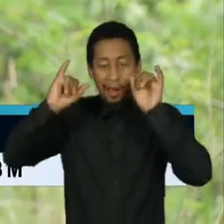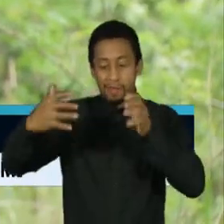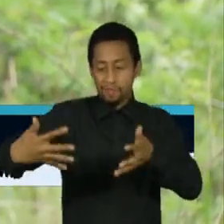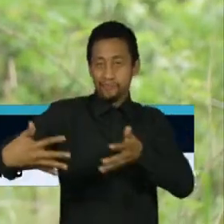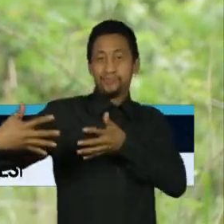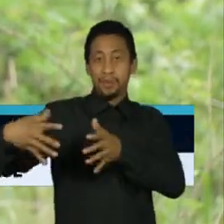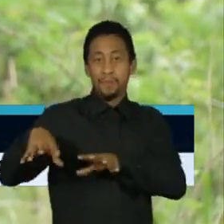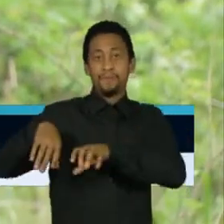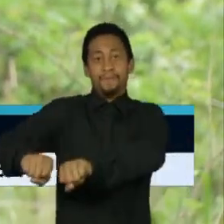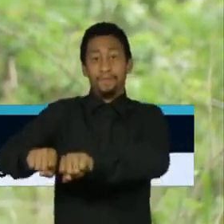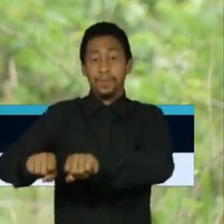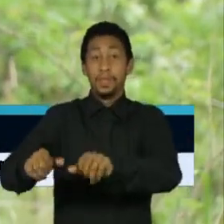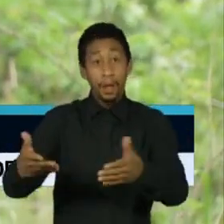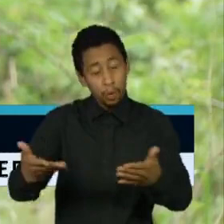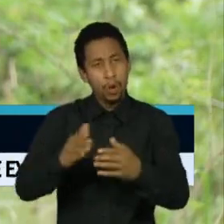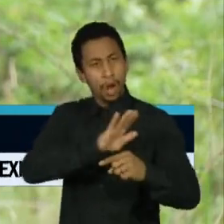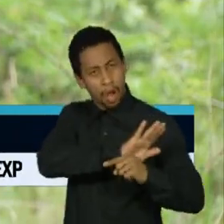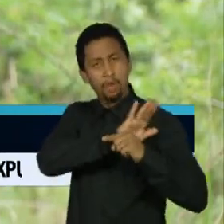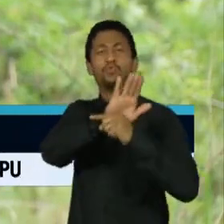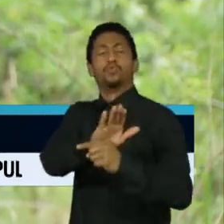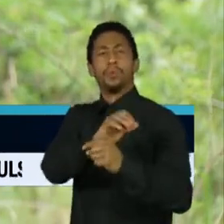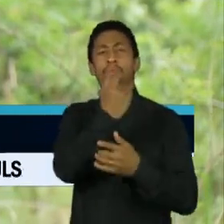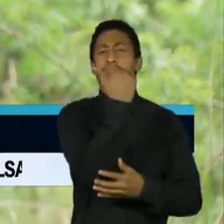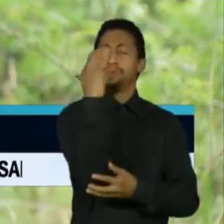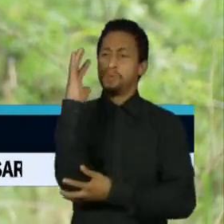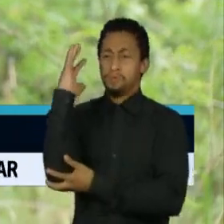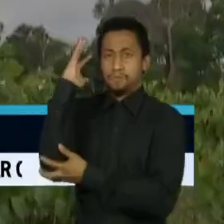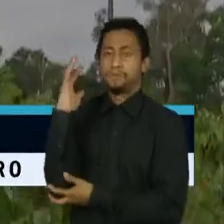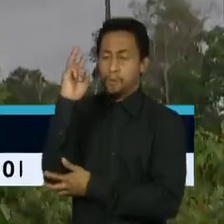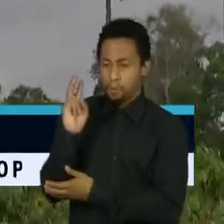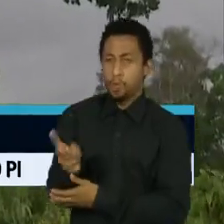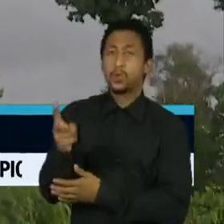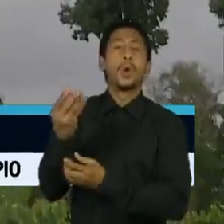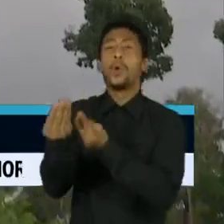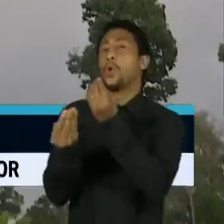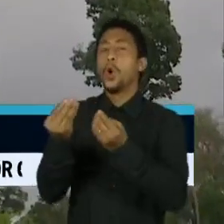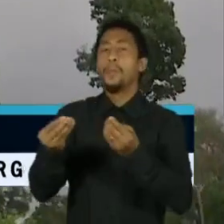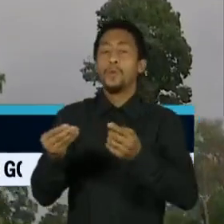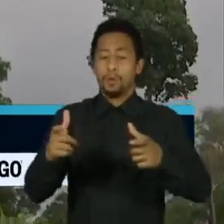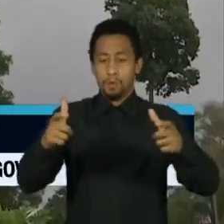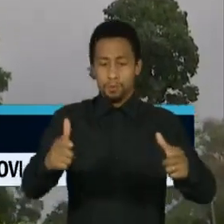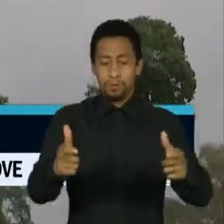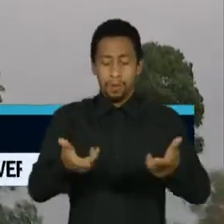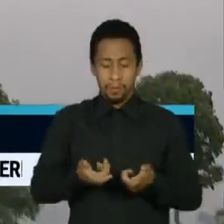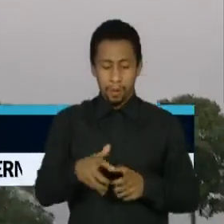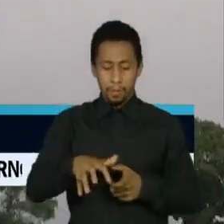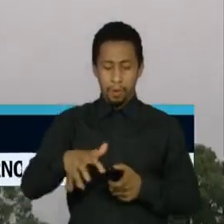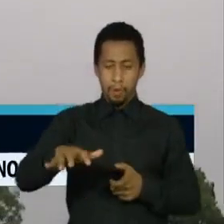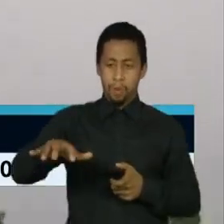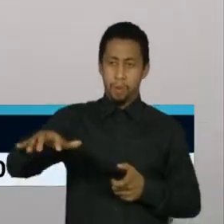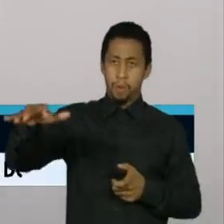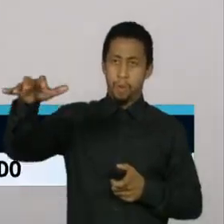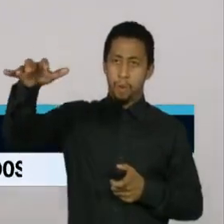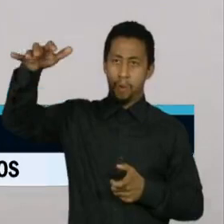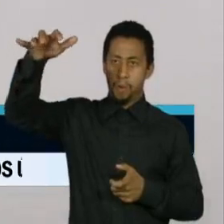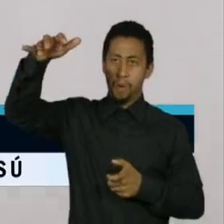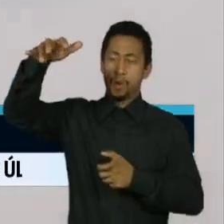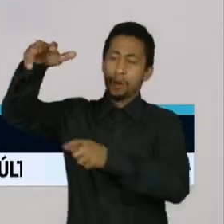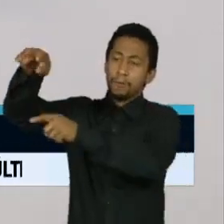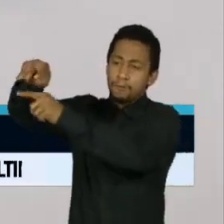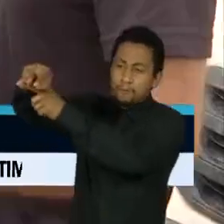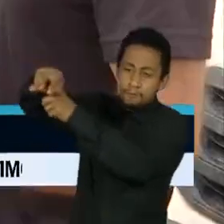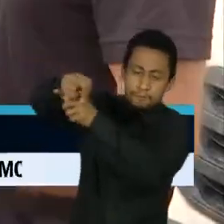a ajuda para manter as árvores de pé vem do céu. Drones são usados pelos indígenas para monitorar o